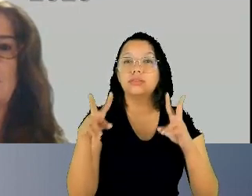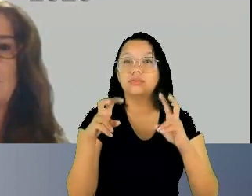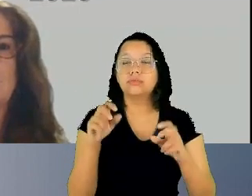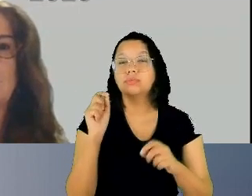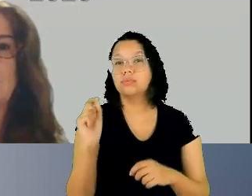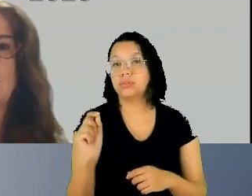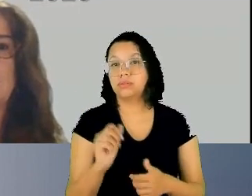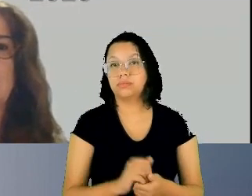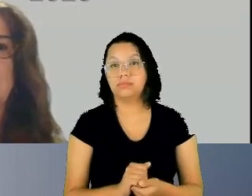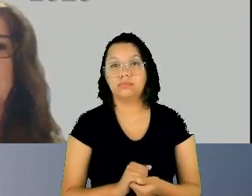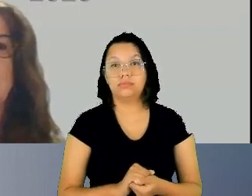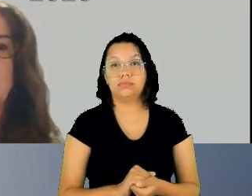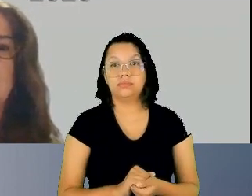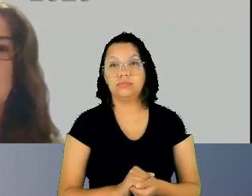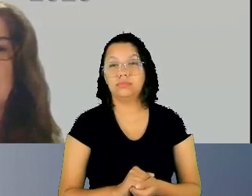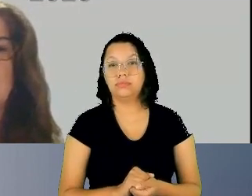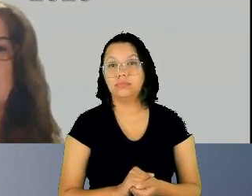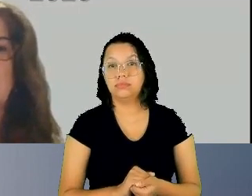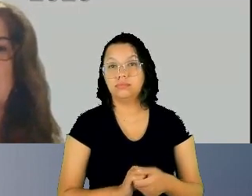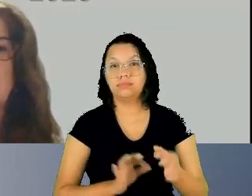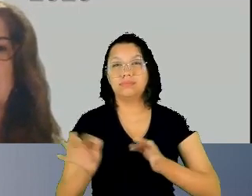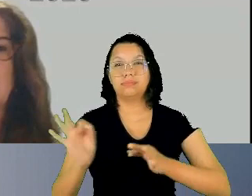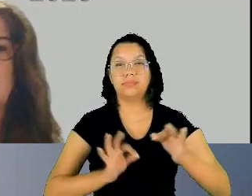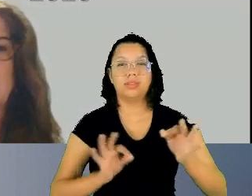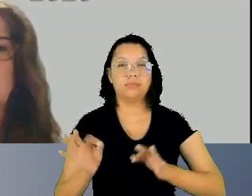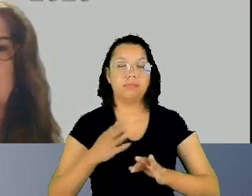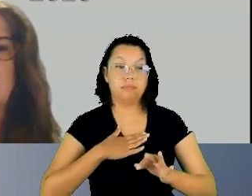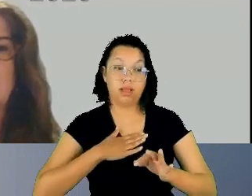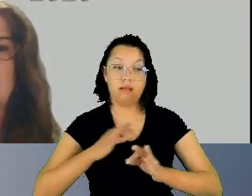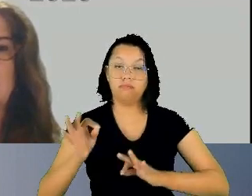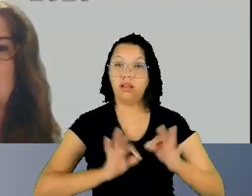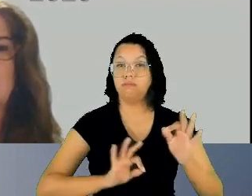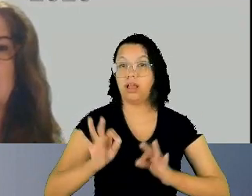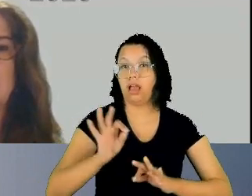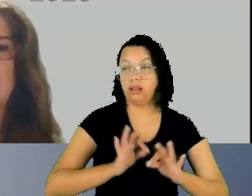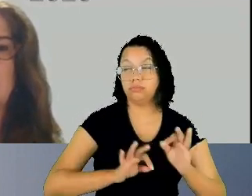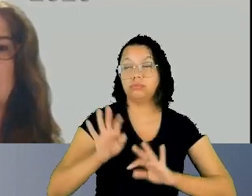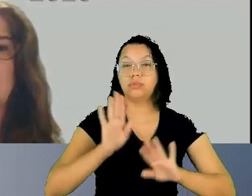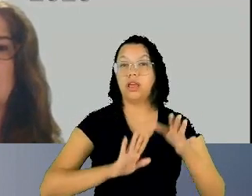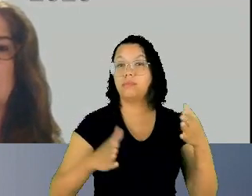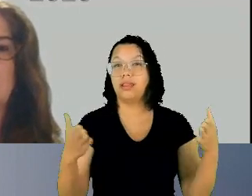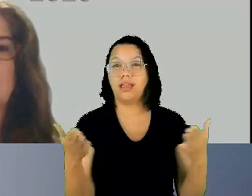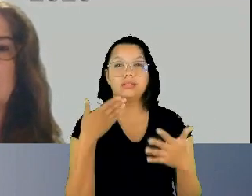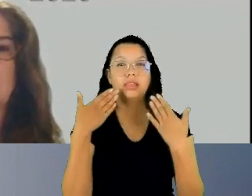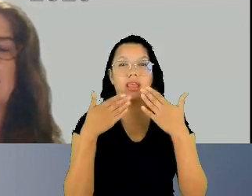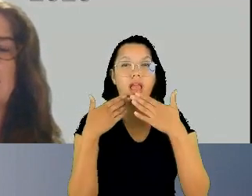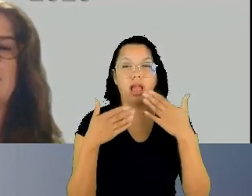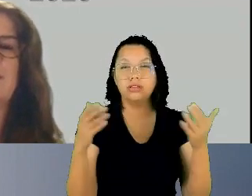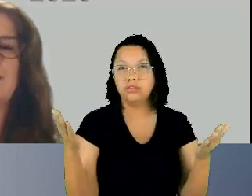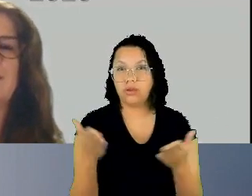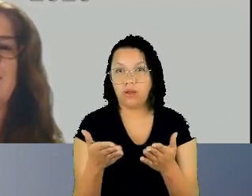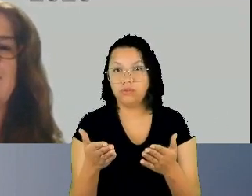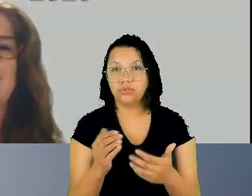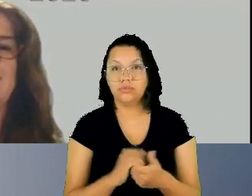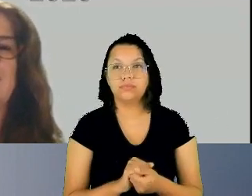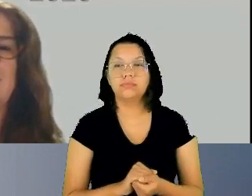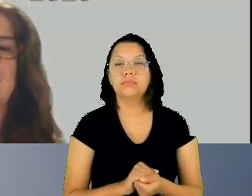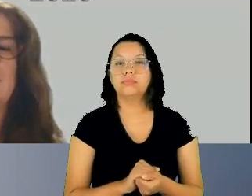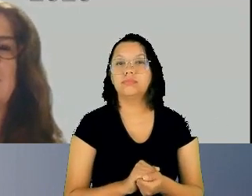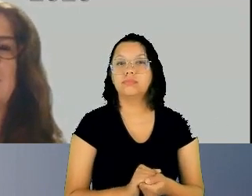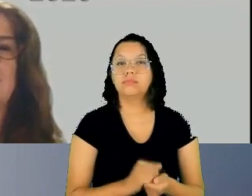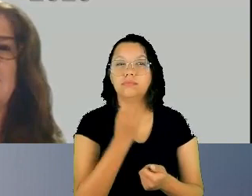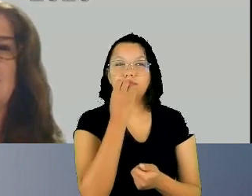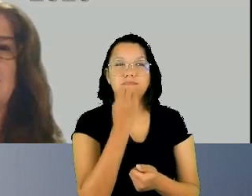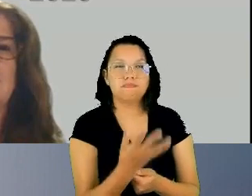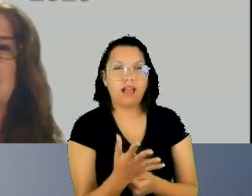preparando me preparando para esse debate de hoje esse embate de hoje bendito embate de hoje ouvi